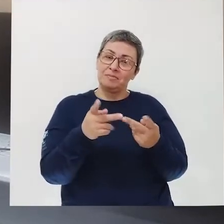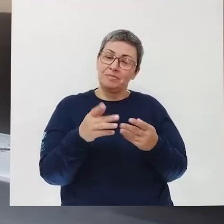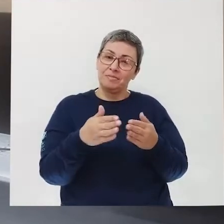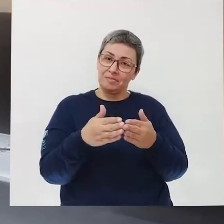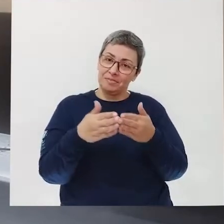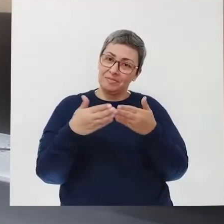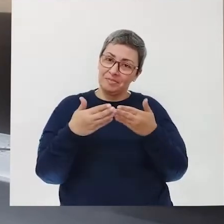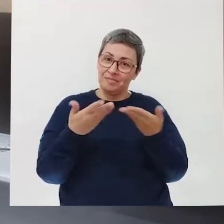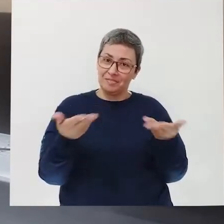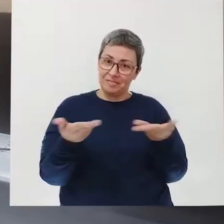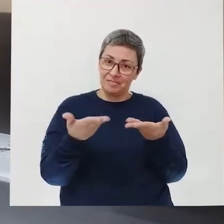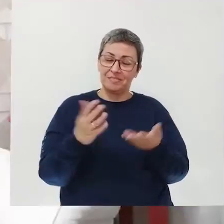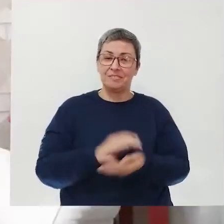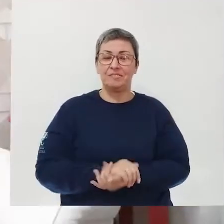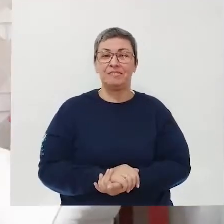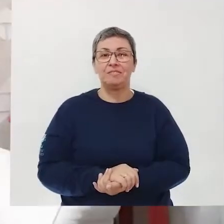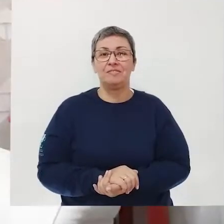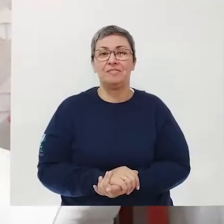a palavra é sua agora.